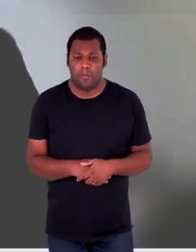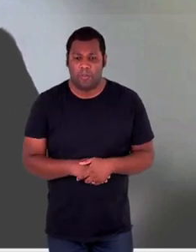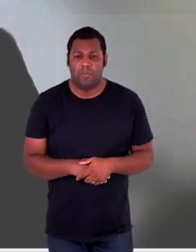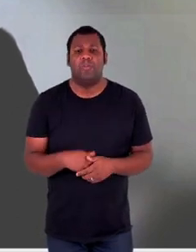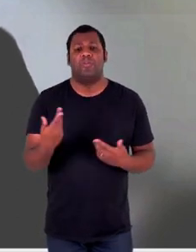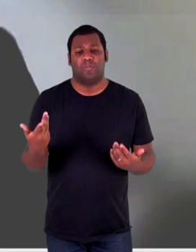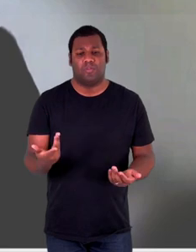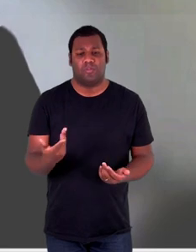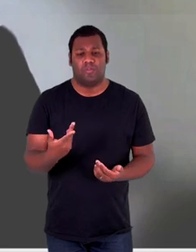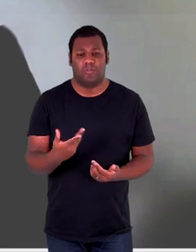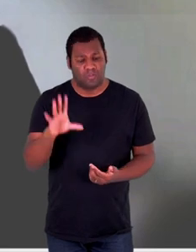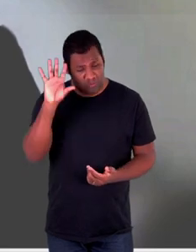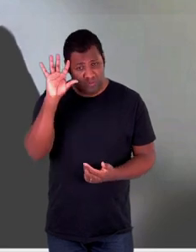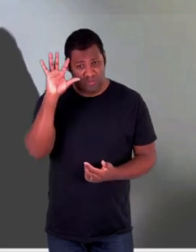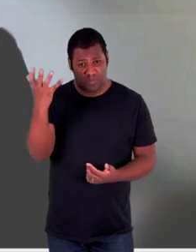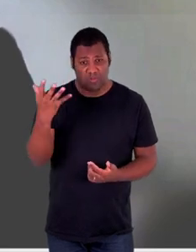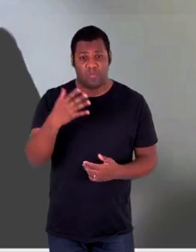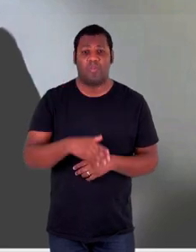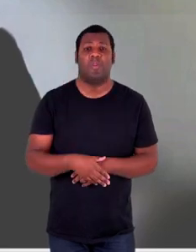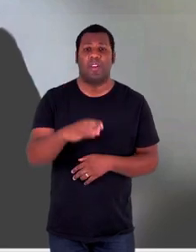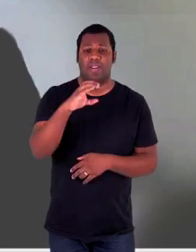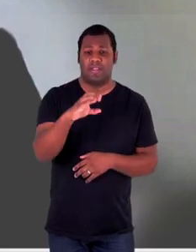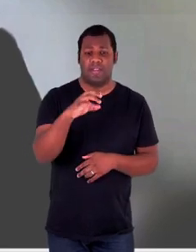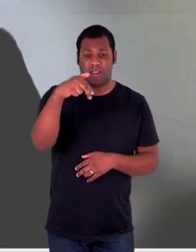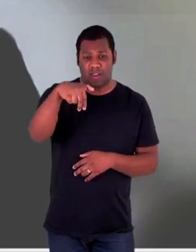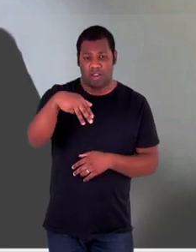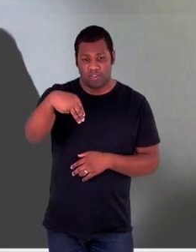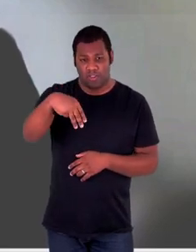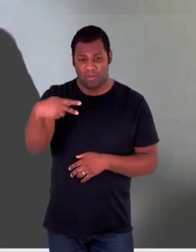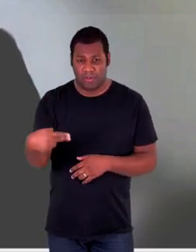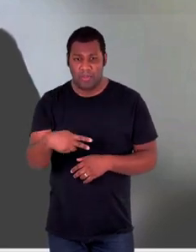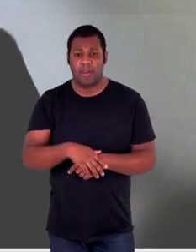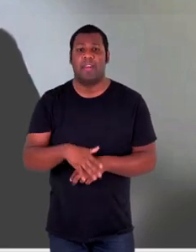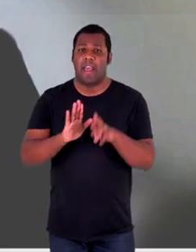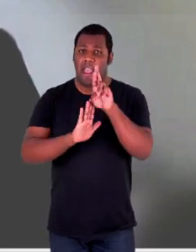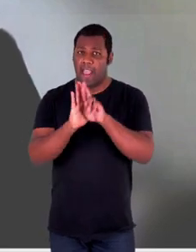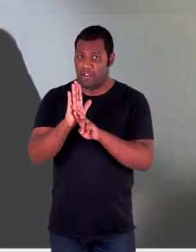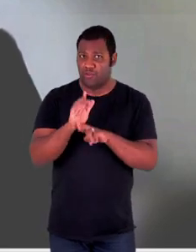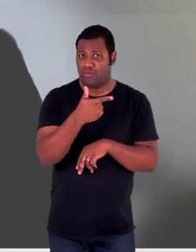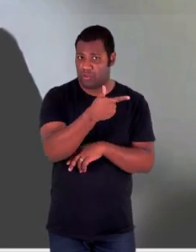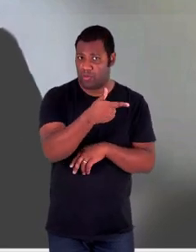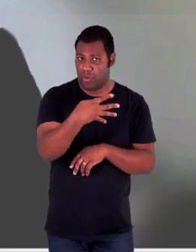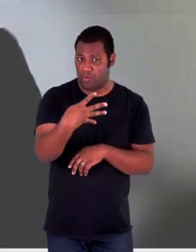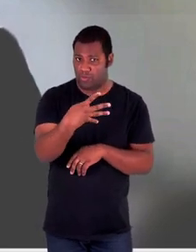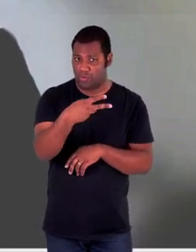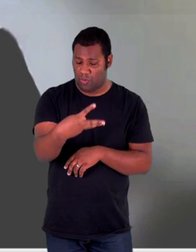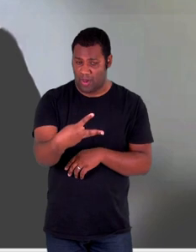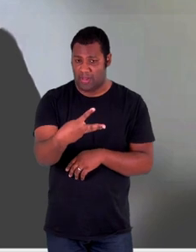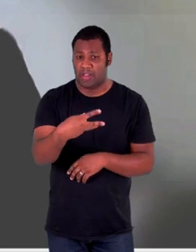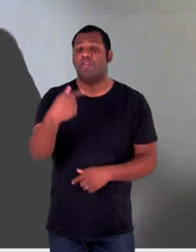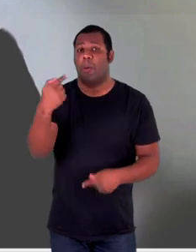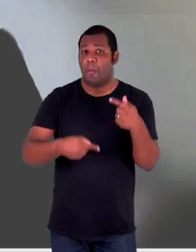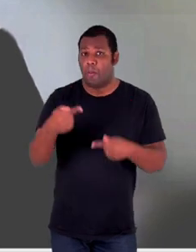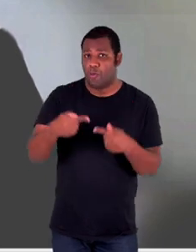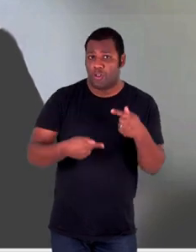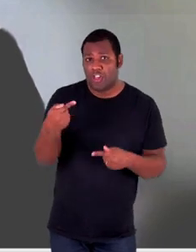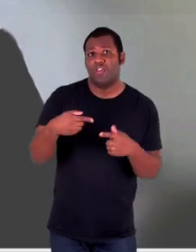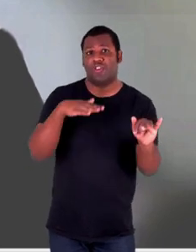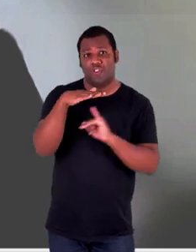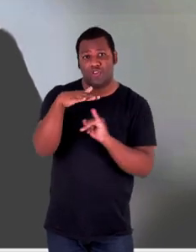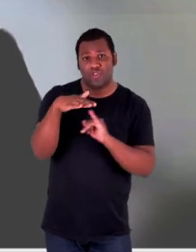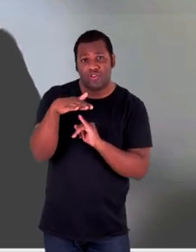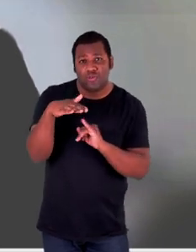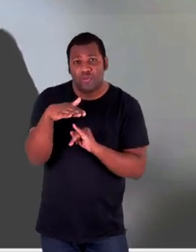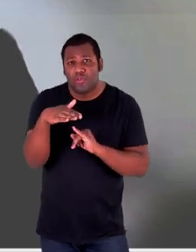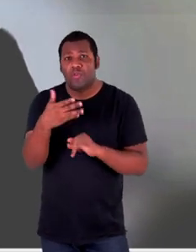determinação que o CNMP faz a partir da Resolução 243 dessa Política Institucional de Proteção